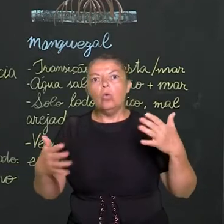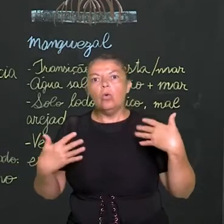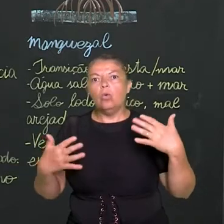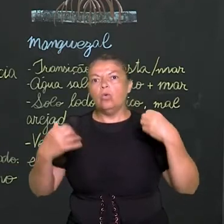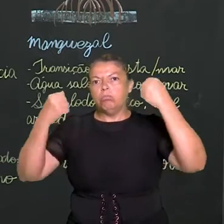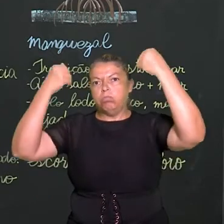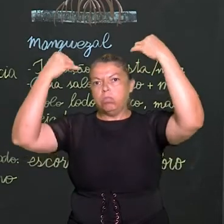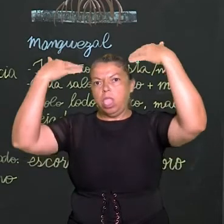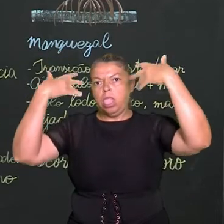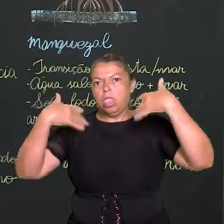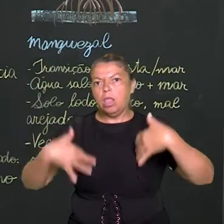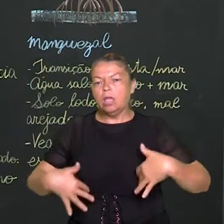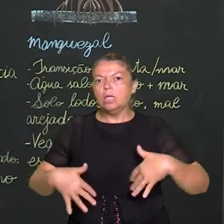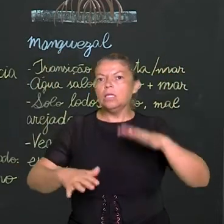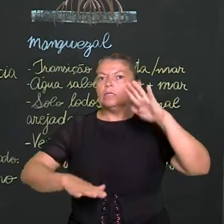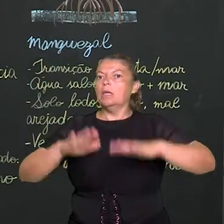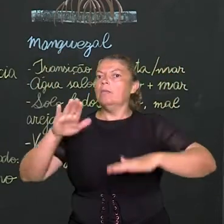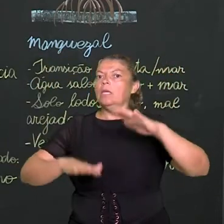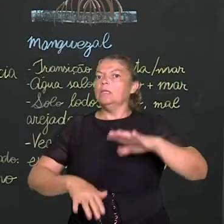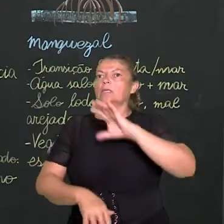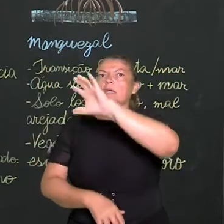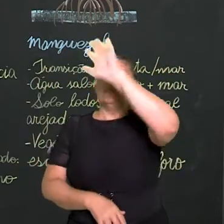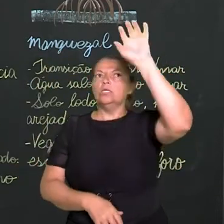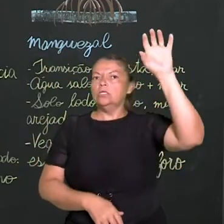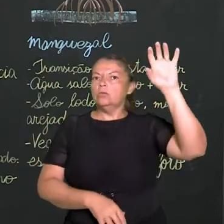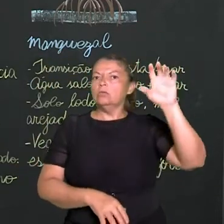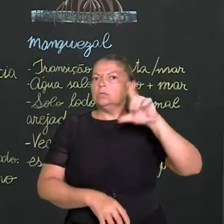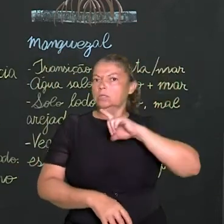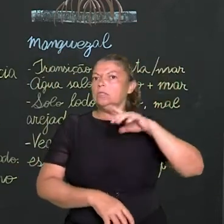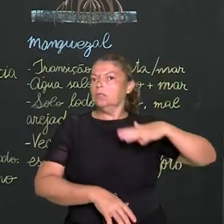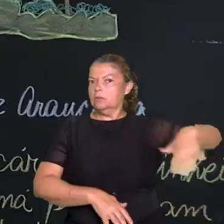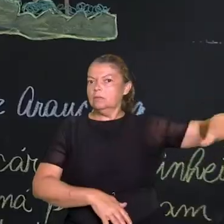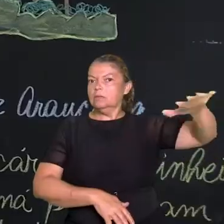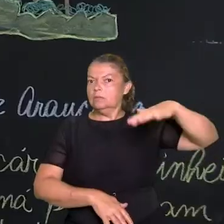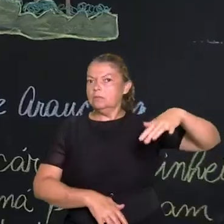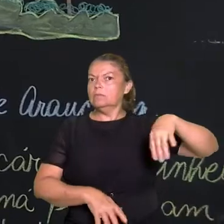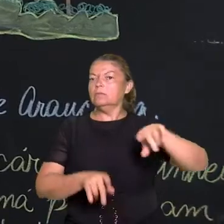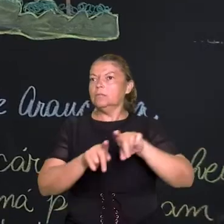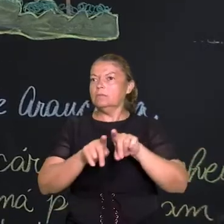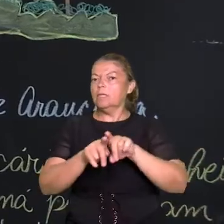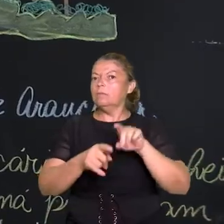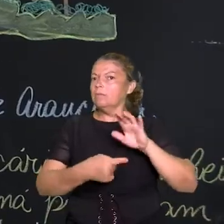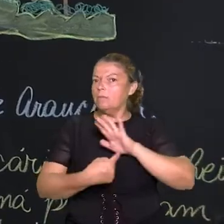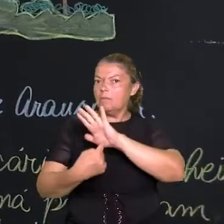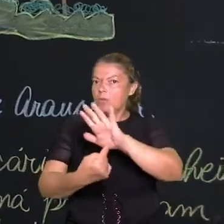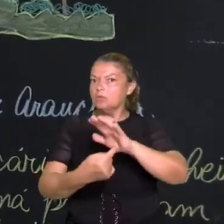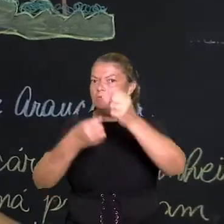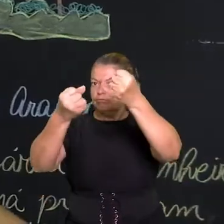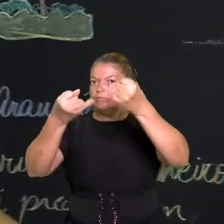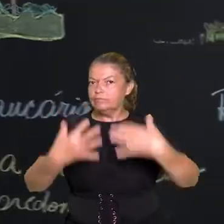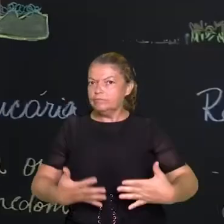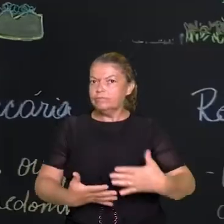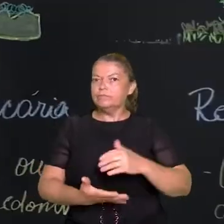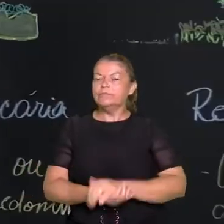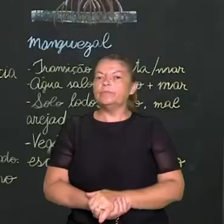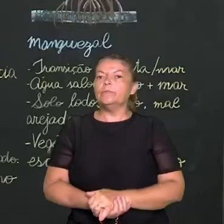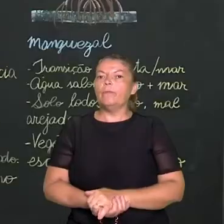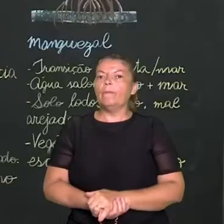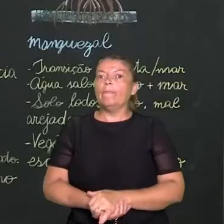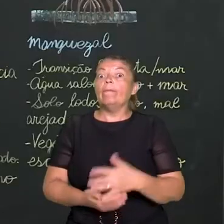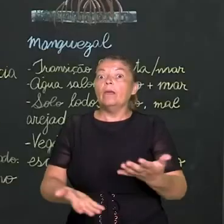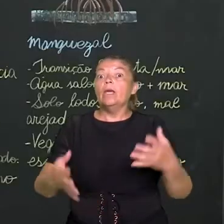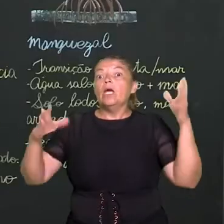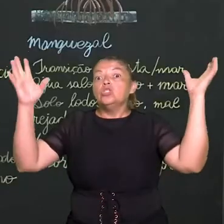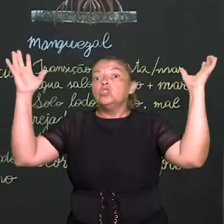pouquinho dentro aí da região do país em que essa restinga está. Um outro ponto que é importante a gente ressaltar, coloquei aqui,